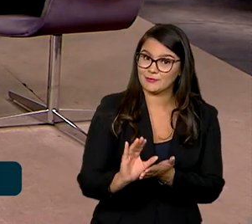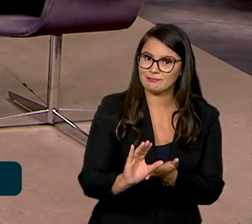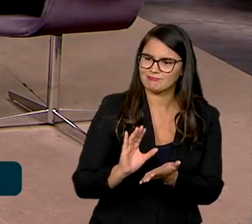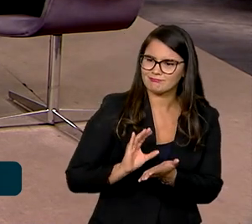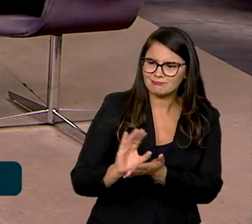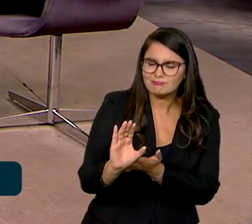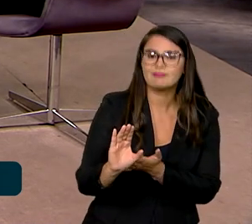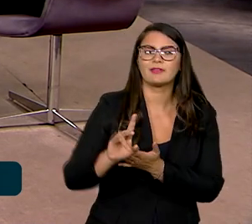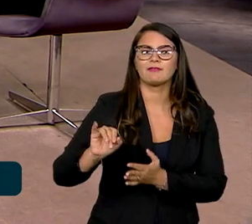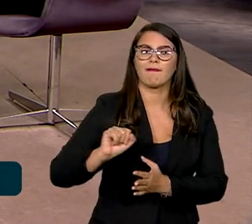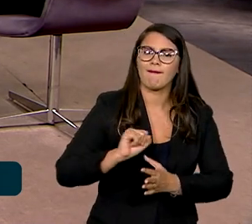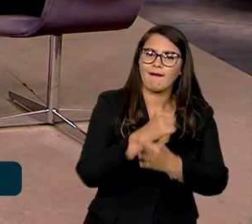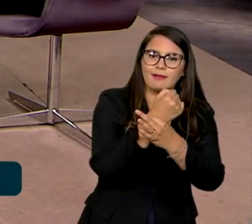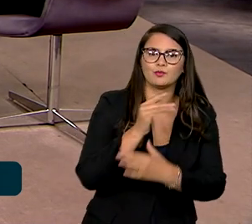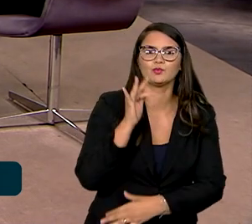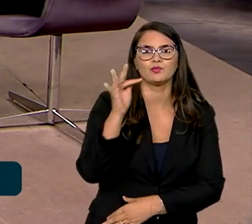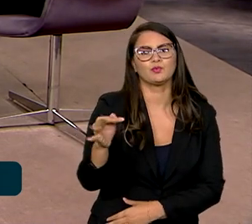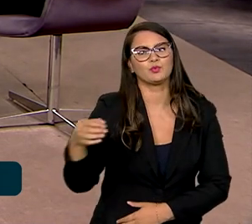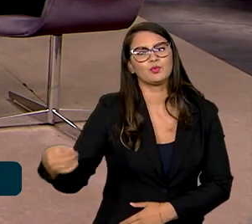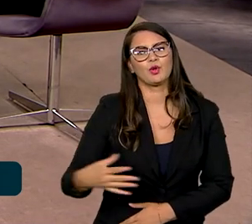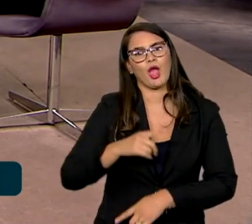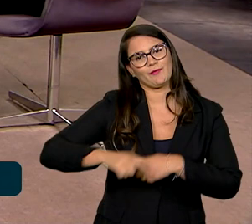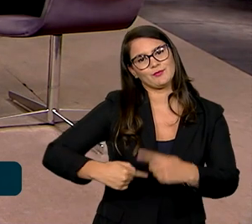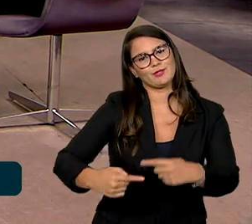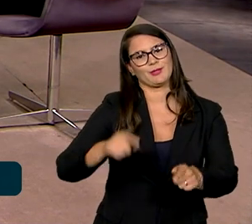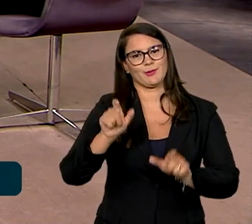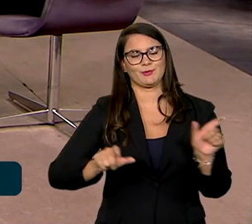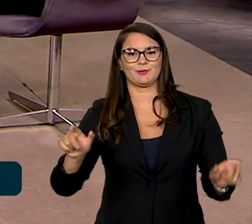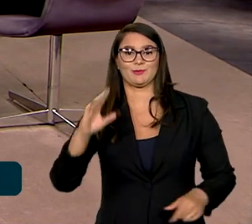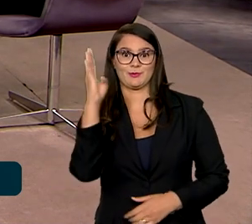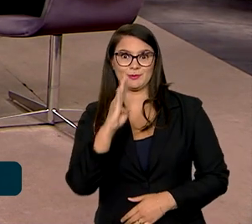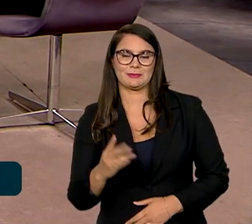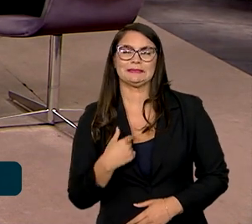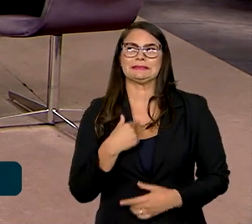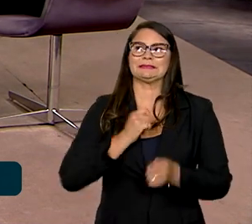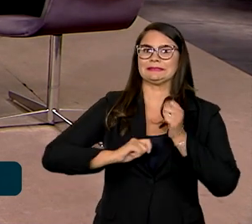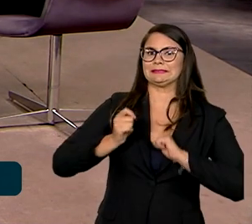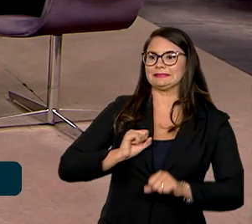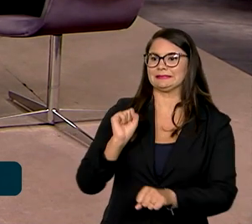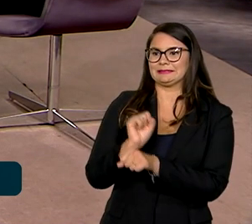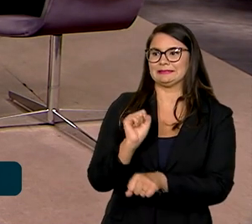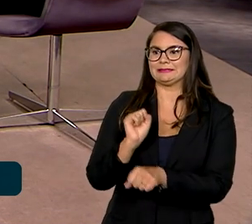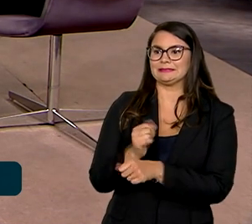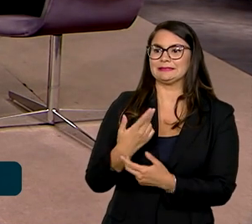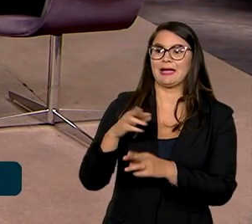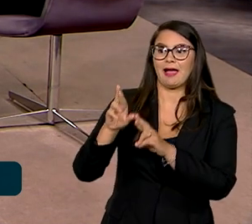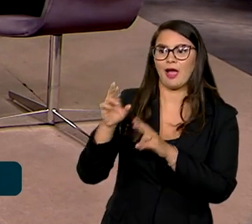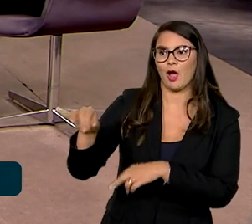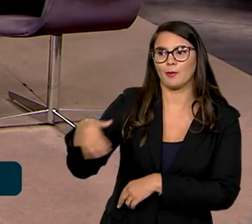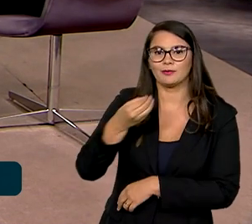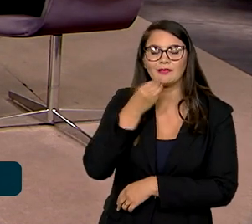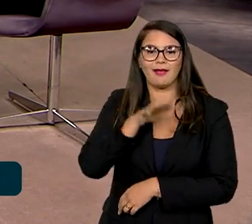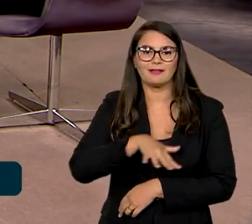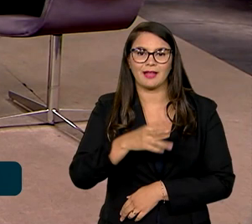é um investimento que vai garantir o futuro de uma nova geração de brasileiros e brasileiras que estão esperando por oportunidades, e sobretudo no ambiente da